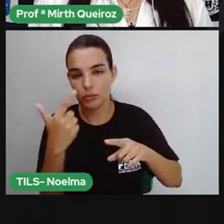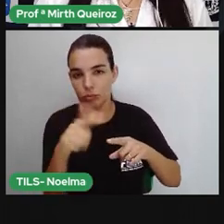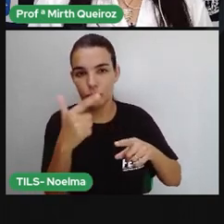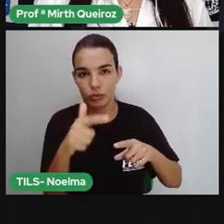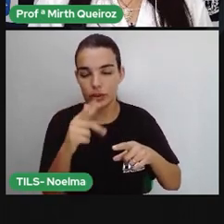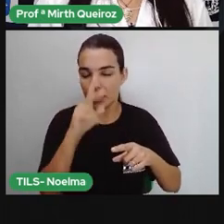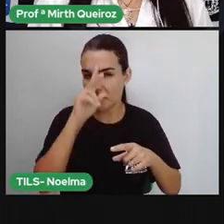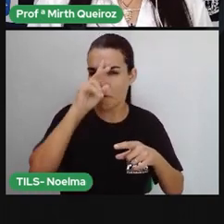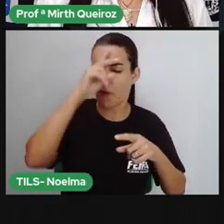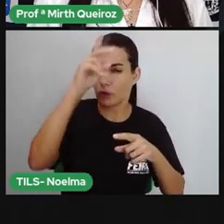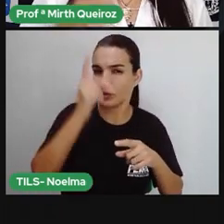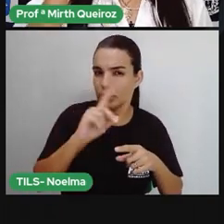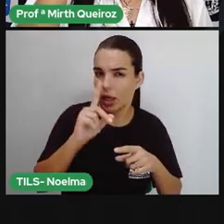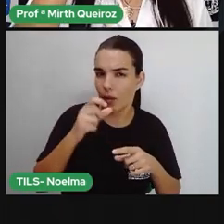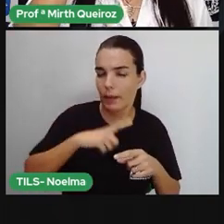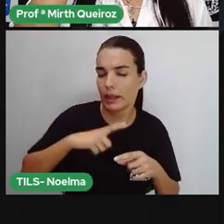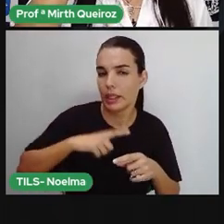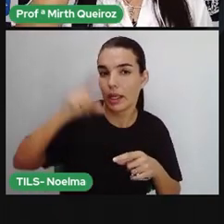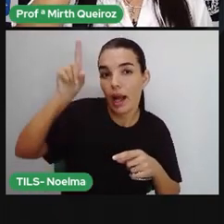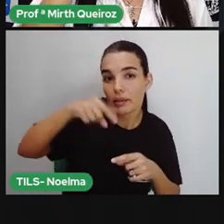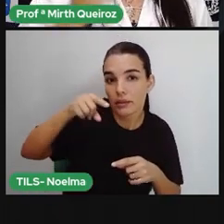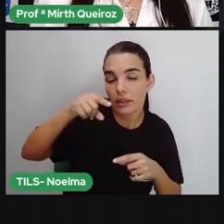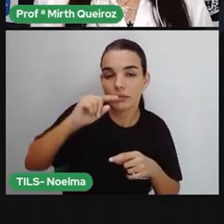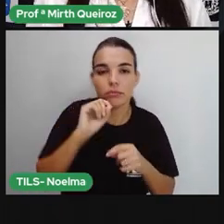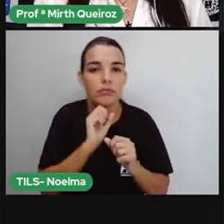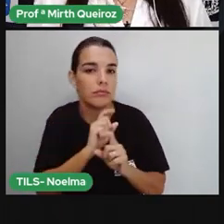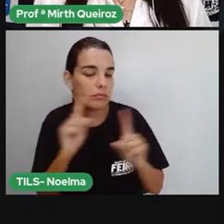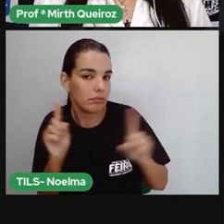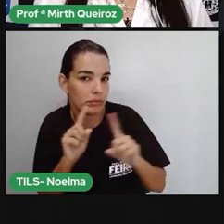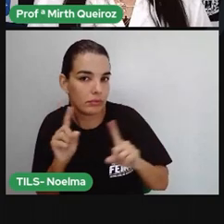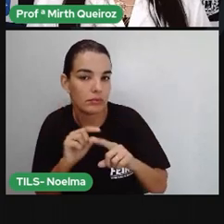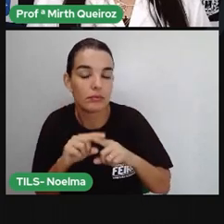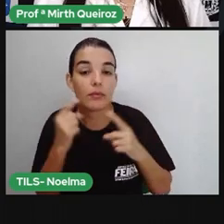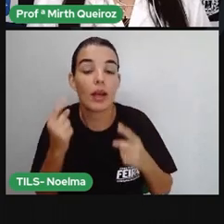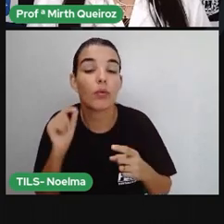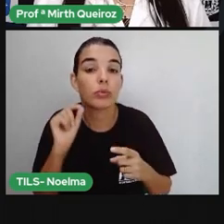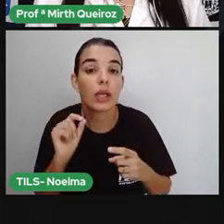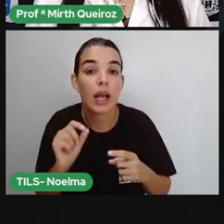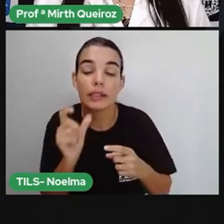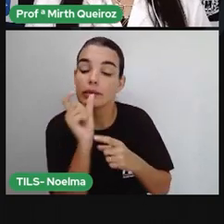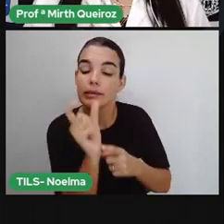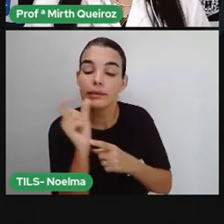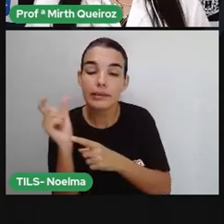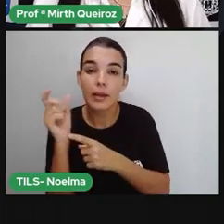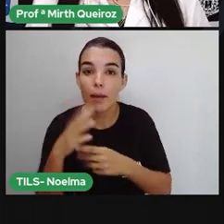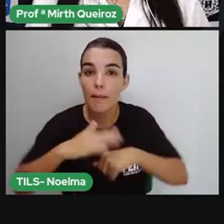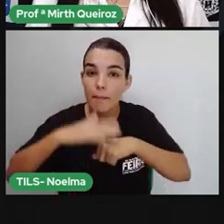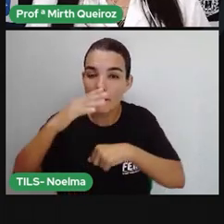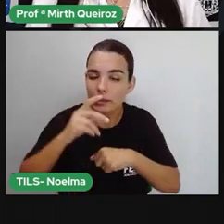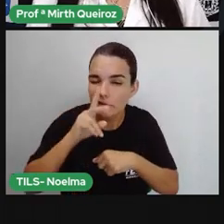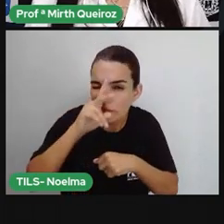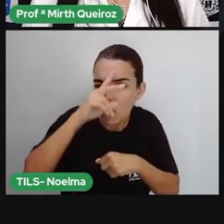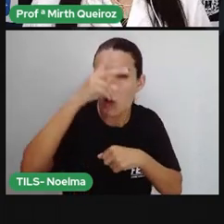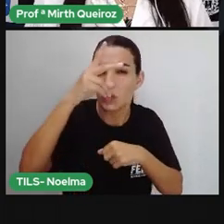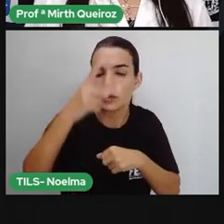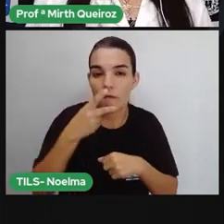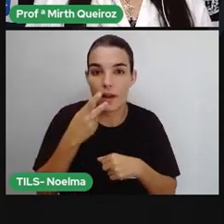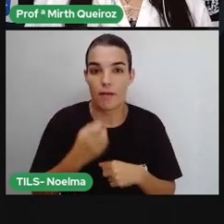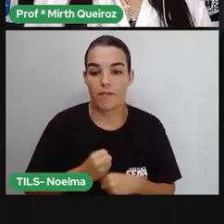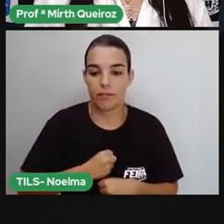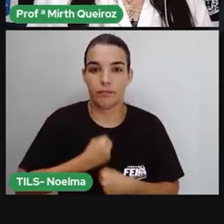na acentuação, certo? Então sílaba tônica é a sílaba pronunciada com maior intensidade.